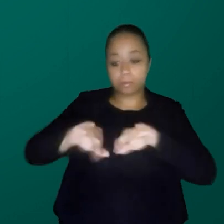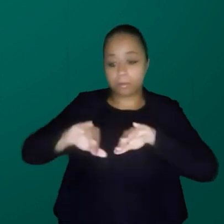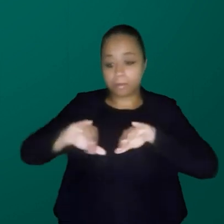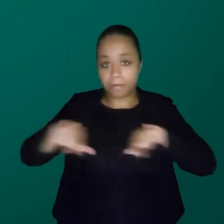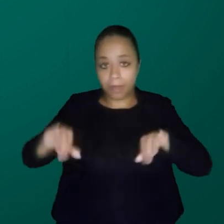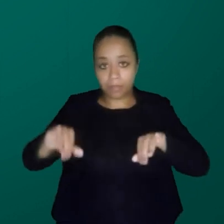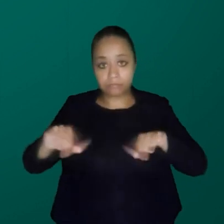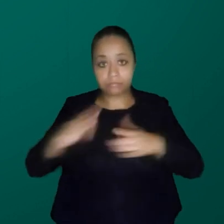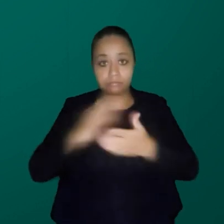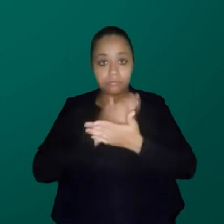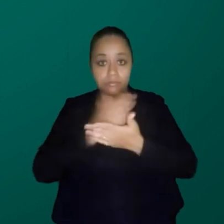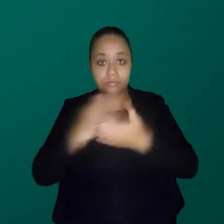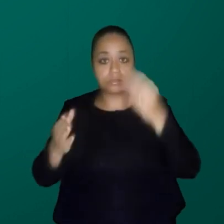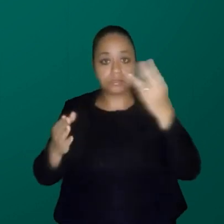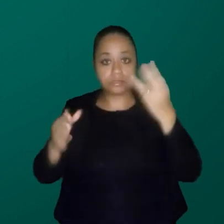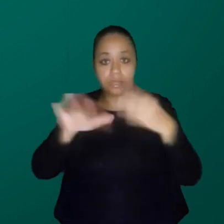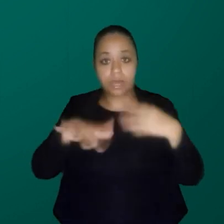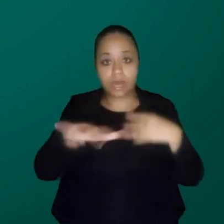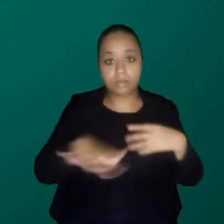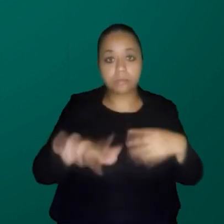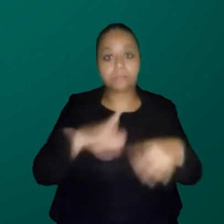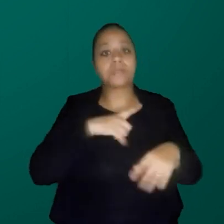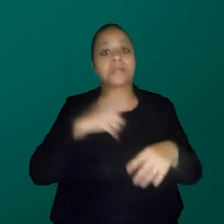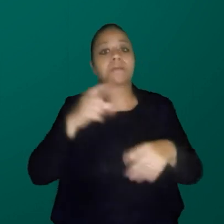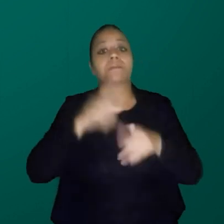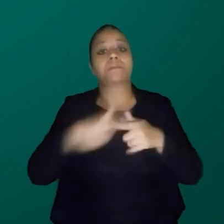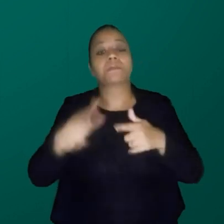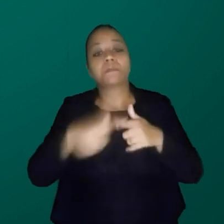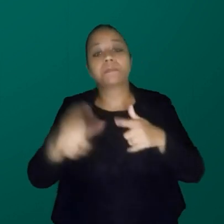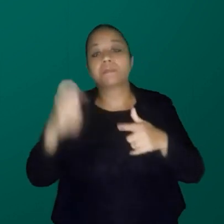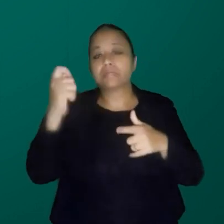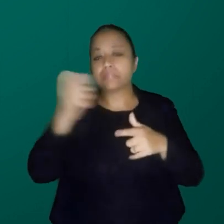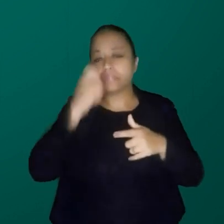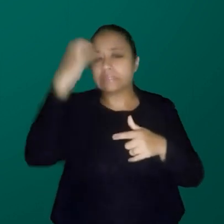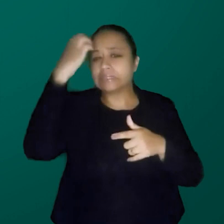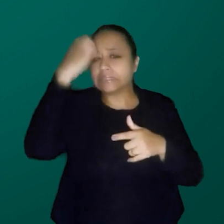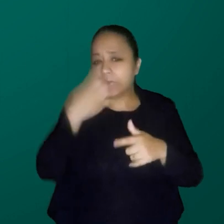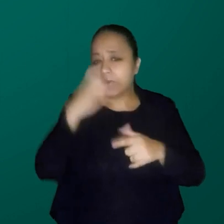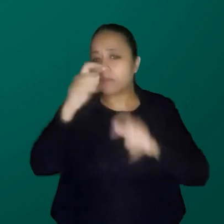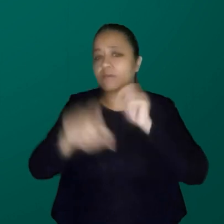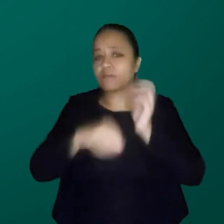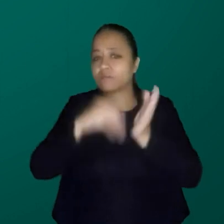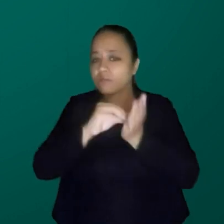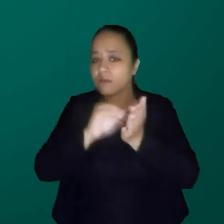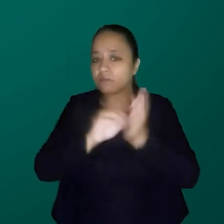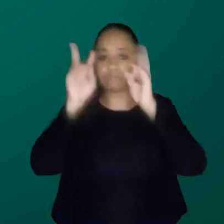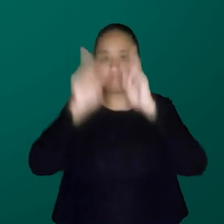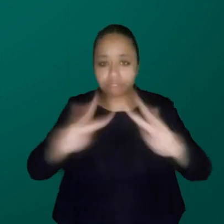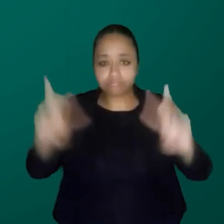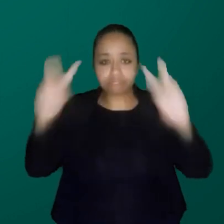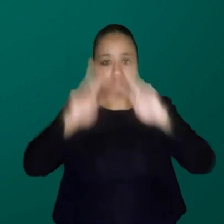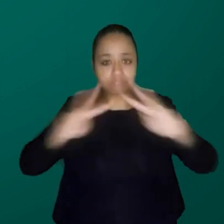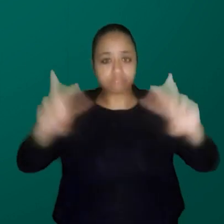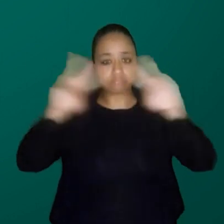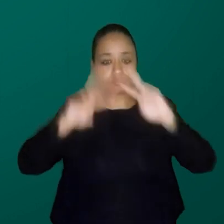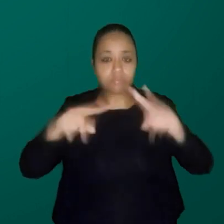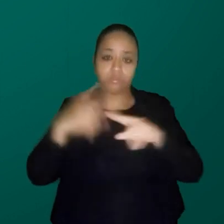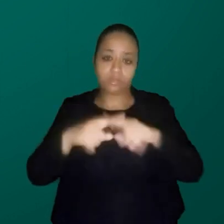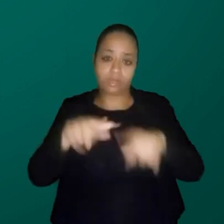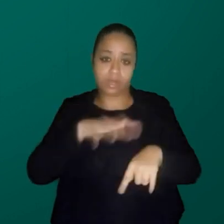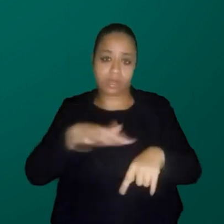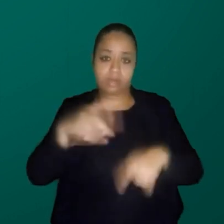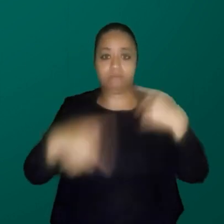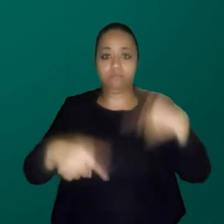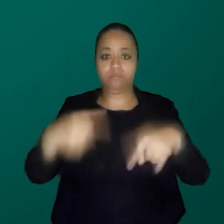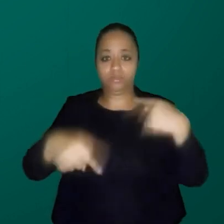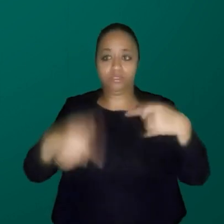um problema que, para mim, é muito grave, que é o problema de visibilização, principalmente porque a área política é